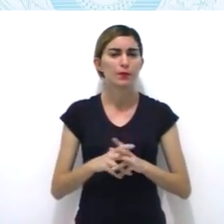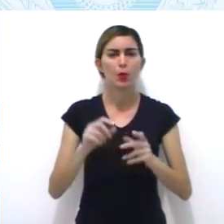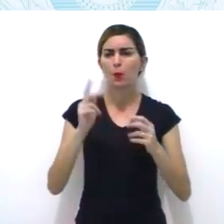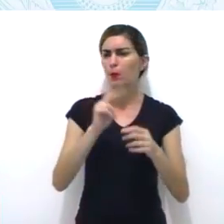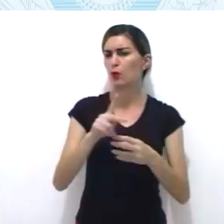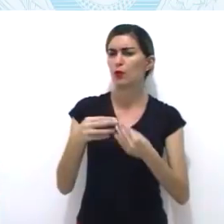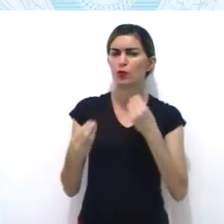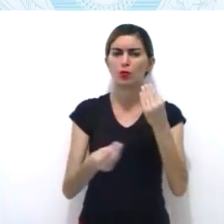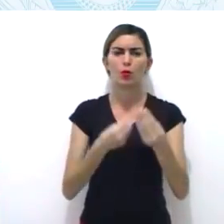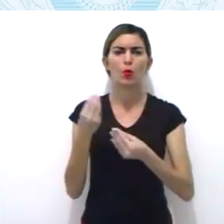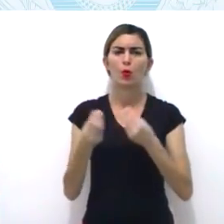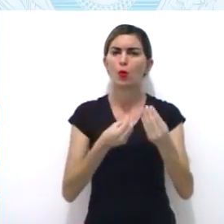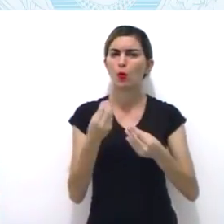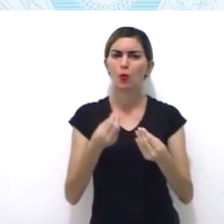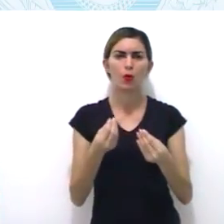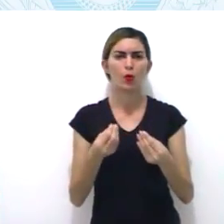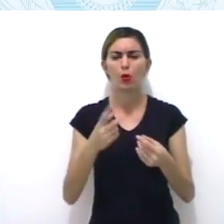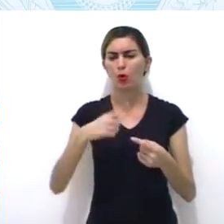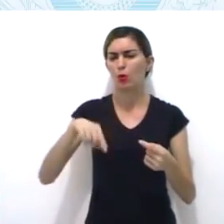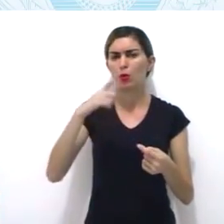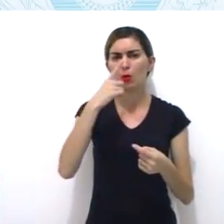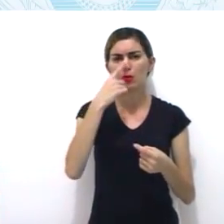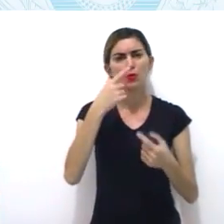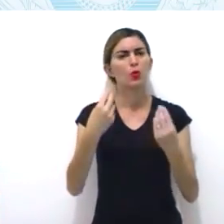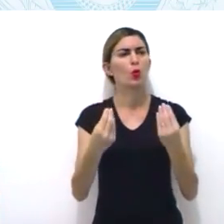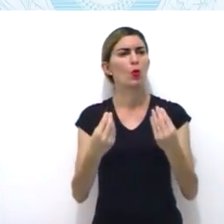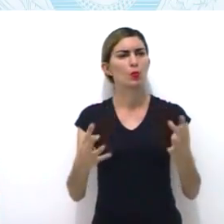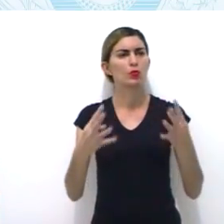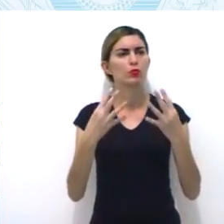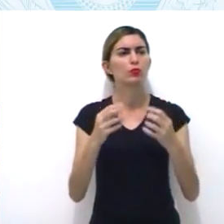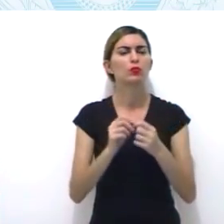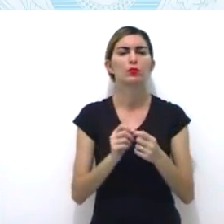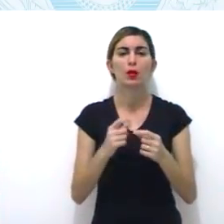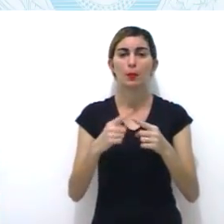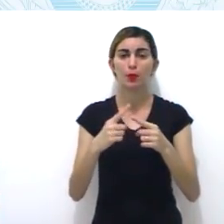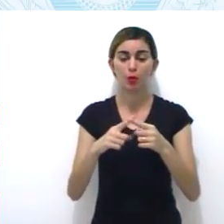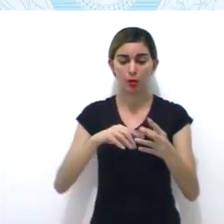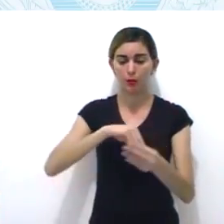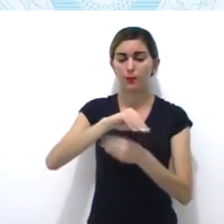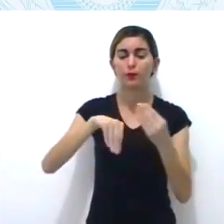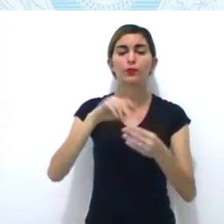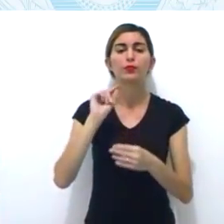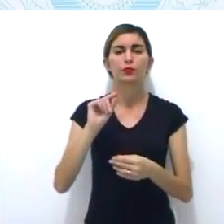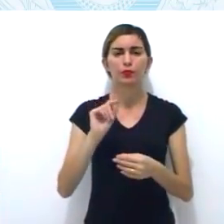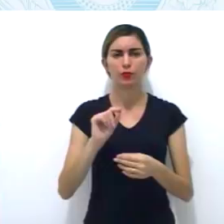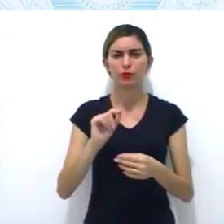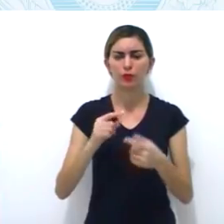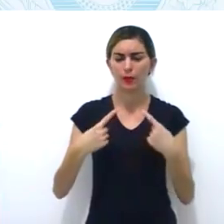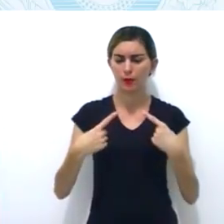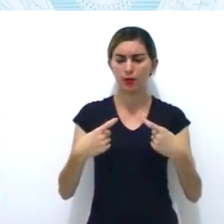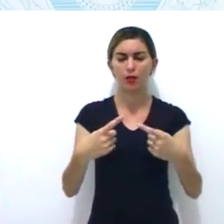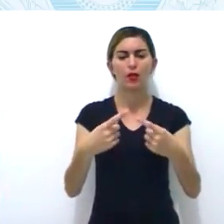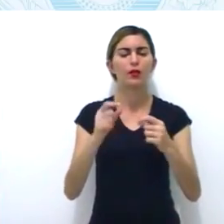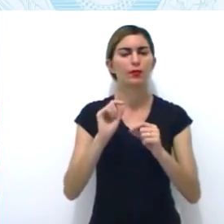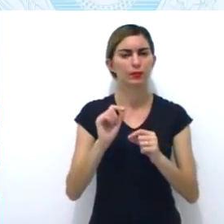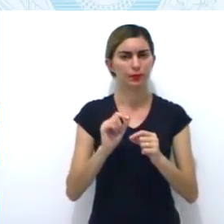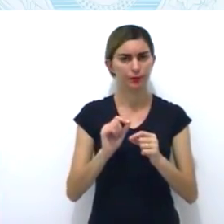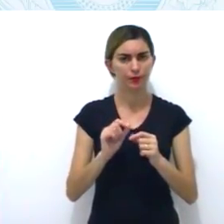Ela vai envolver simplesmente as duas cidades, Olinda